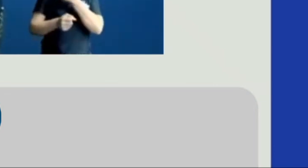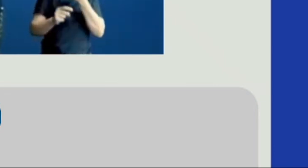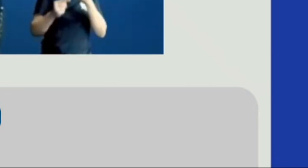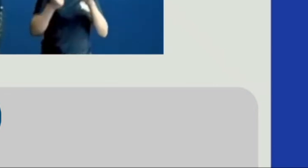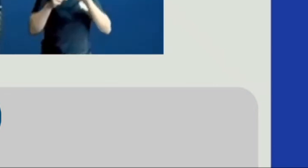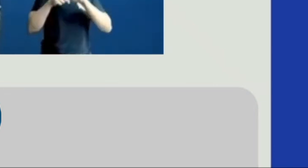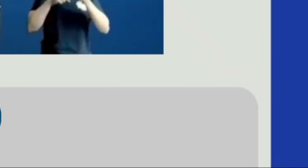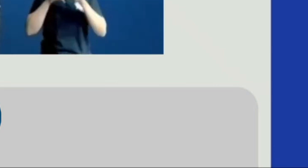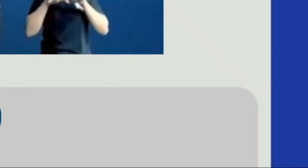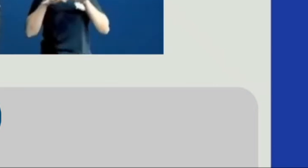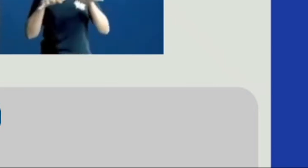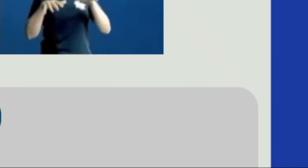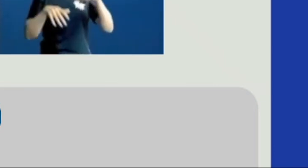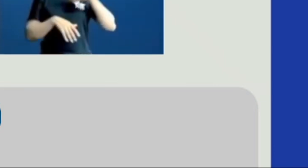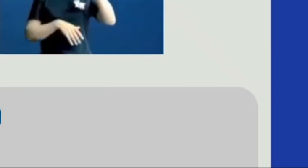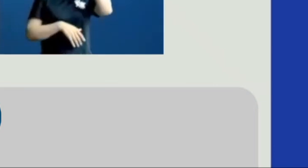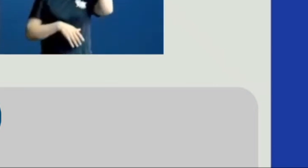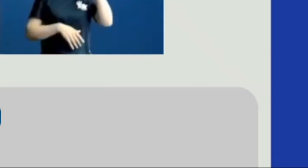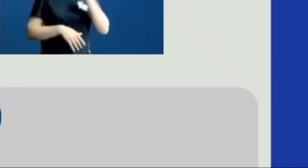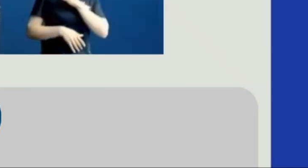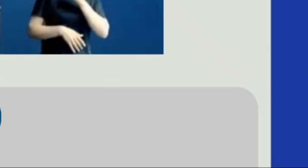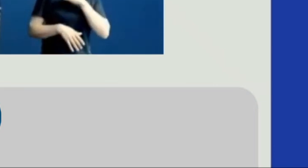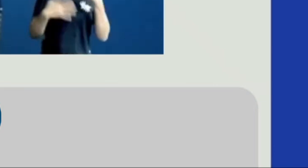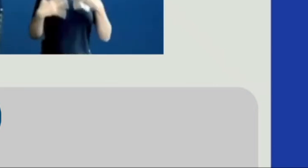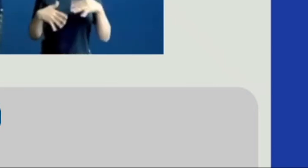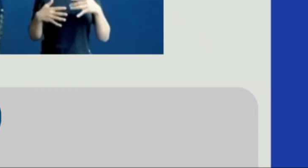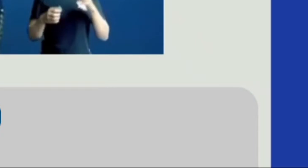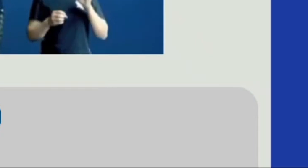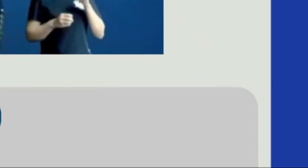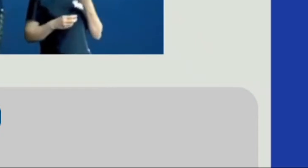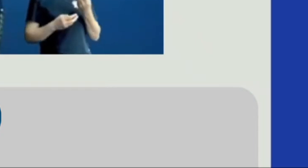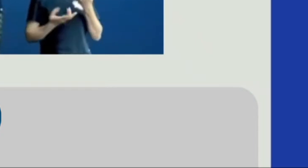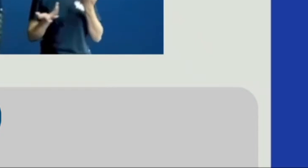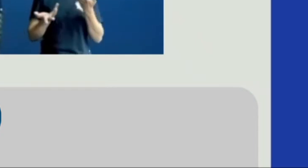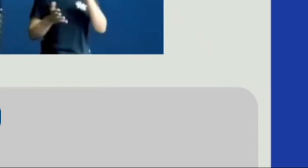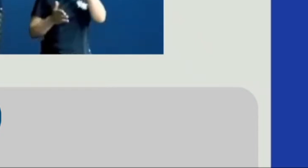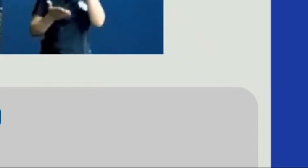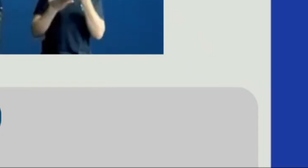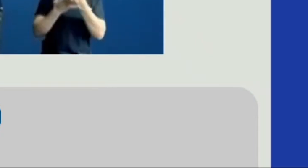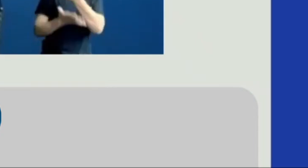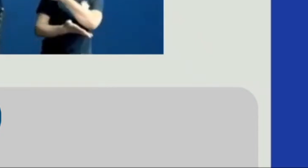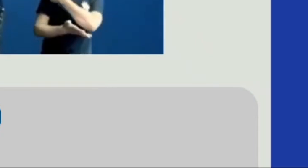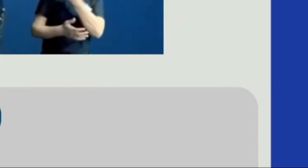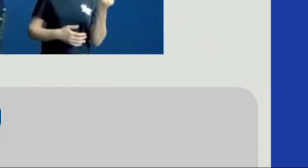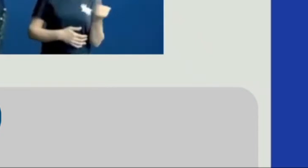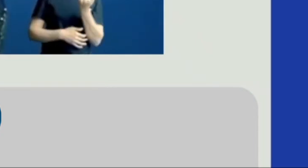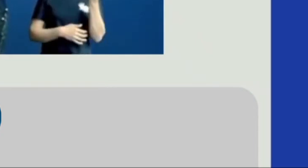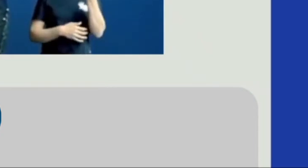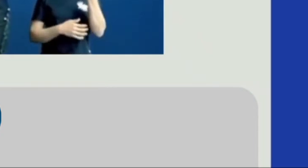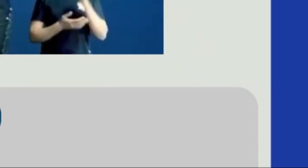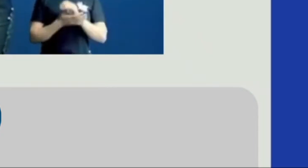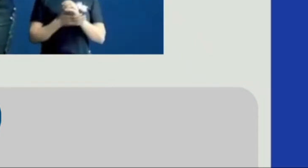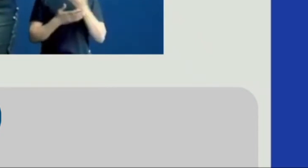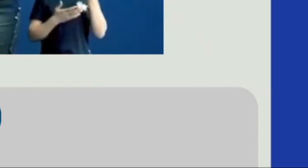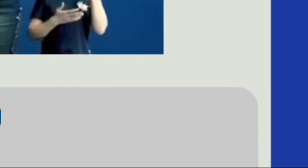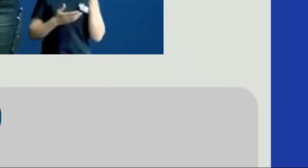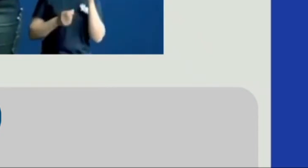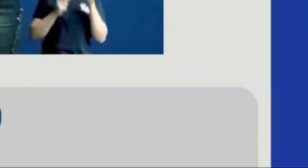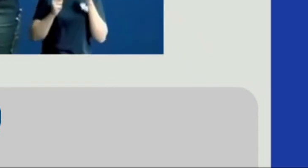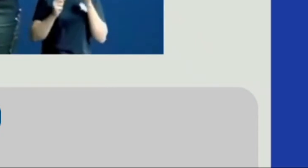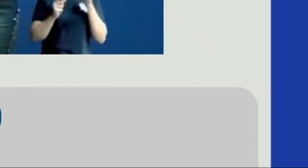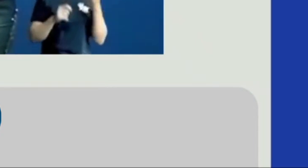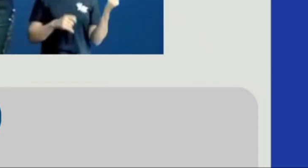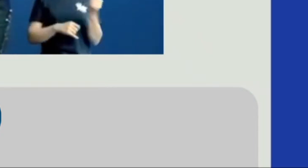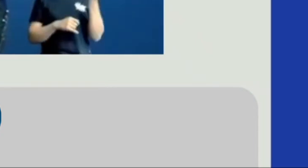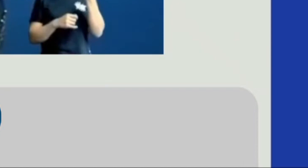contra a Covid? Tem gente com muito medo ou simplesmente não acredita que a bicha faça efeito? Tu não